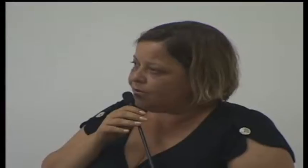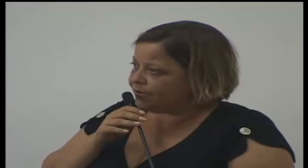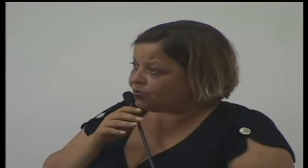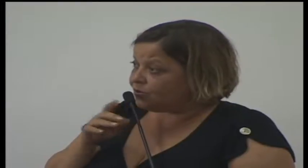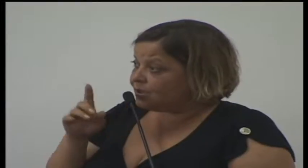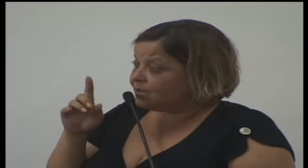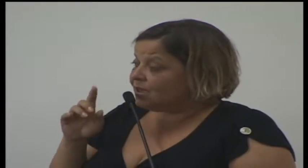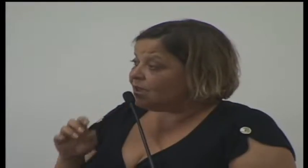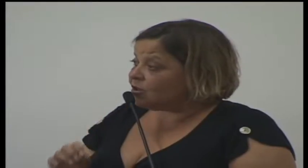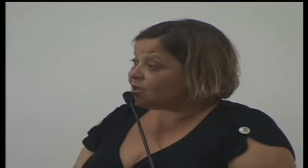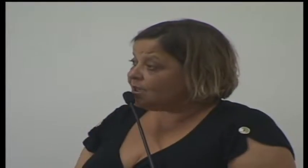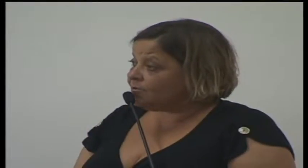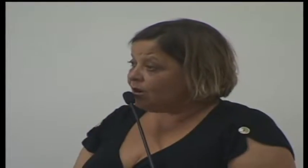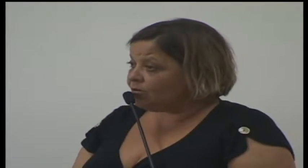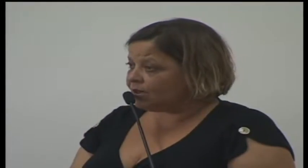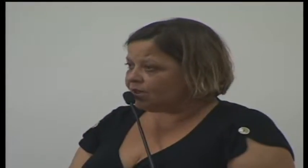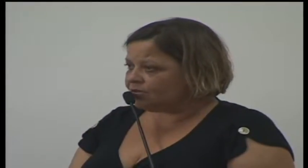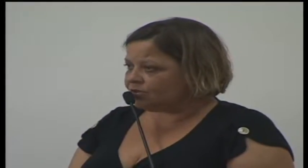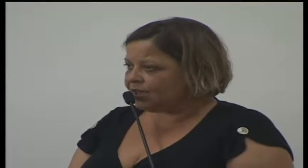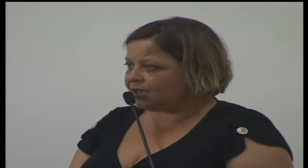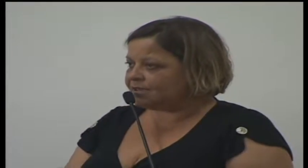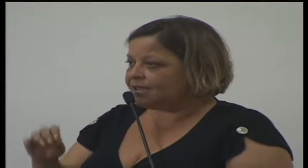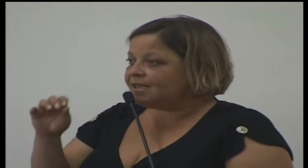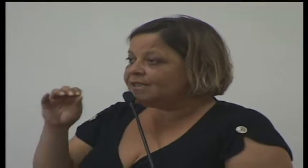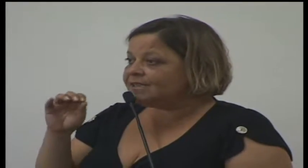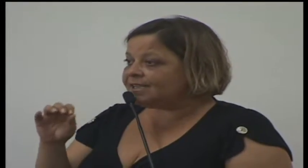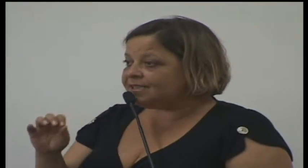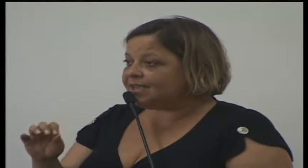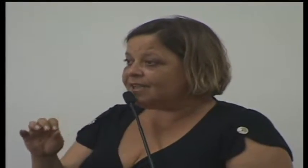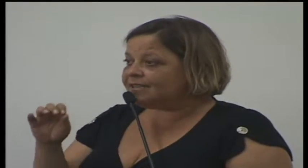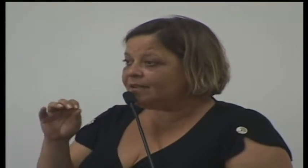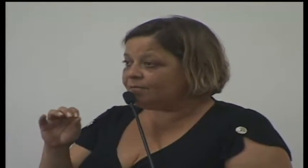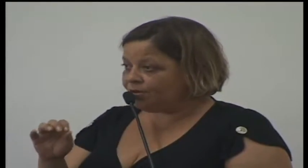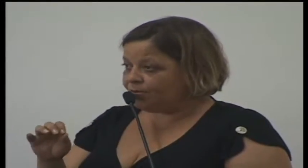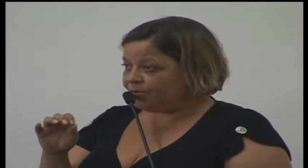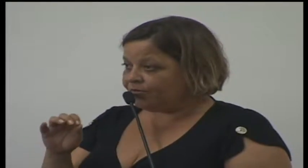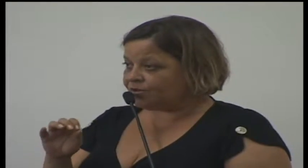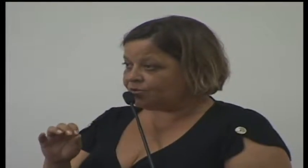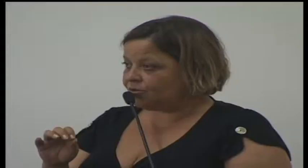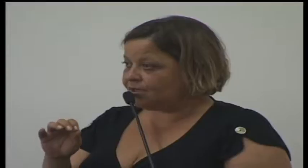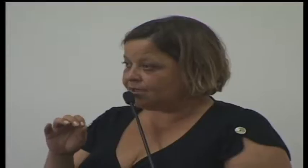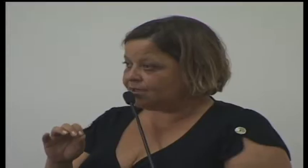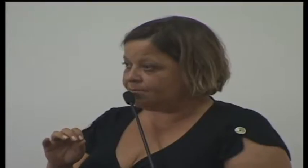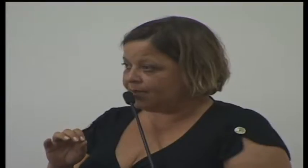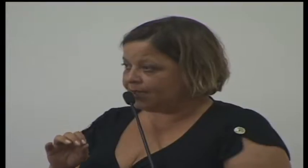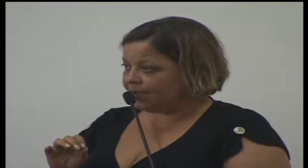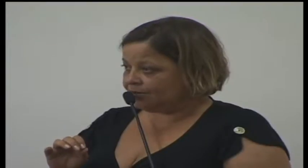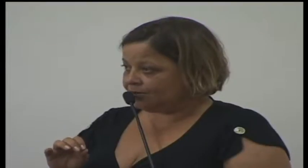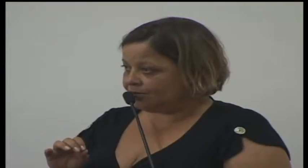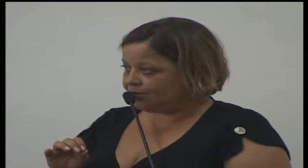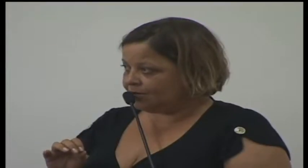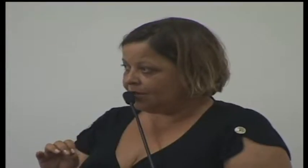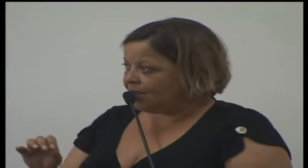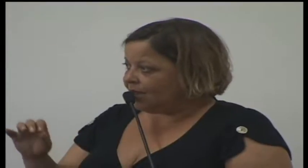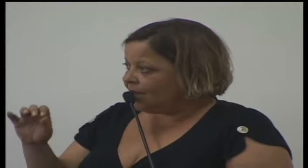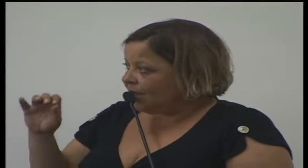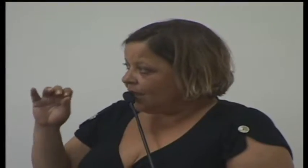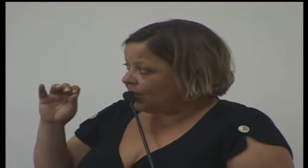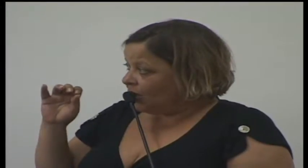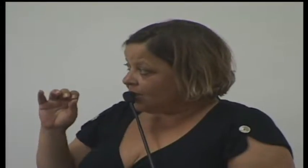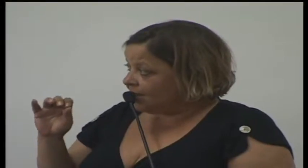alunos e professores. Nós estamos calculando, gente, 60 mil professores desempregados.